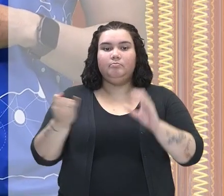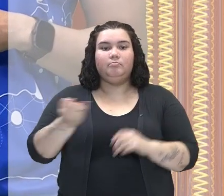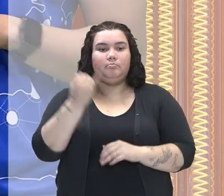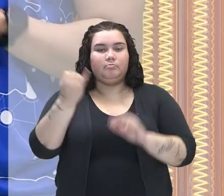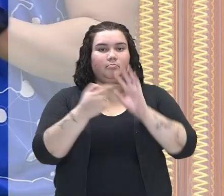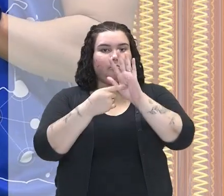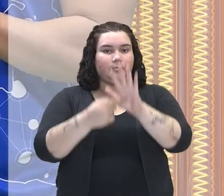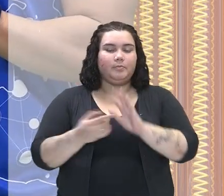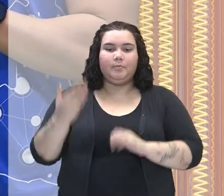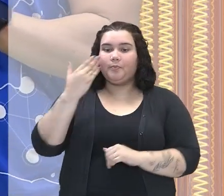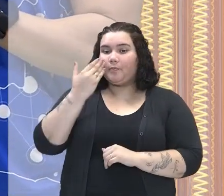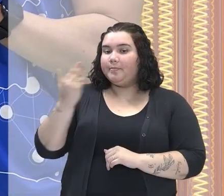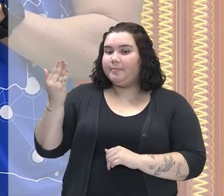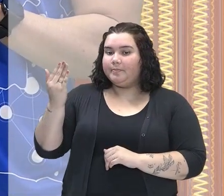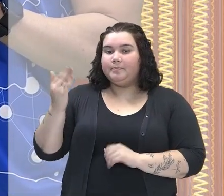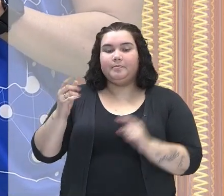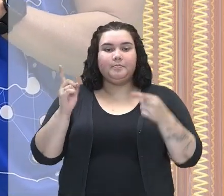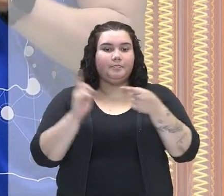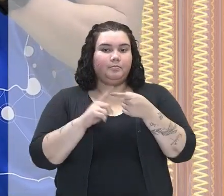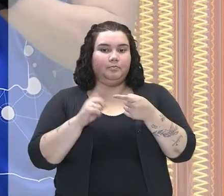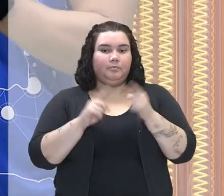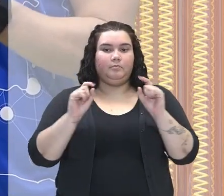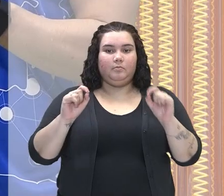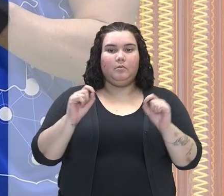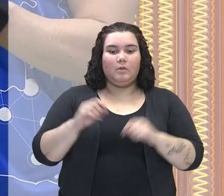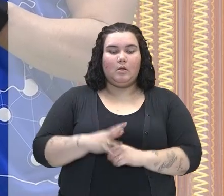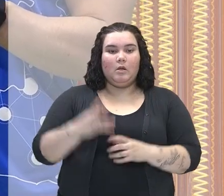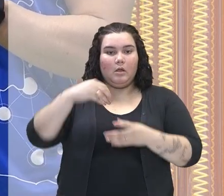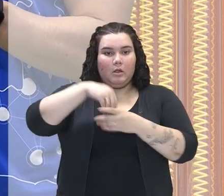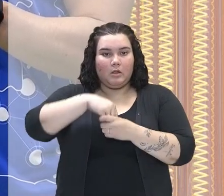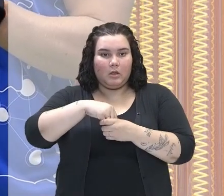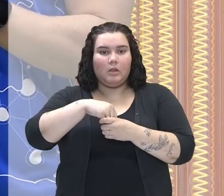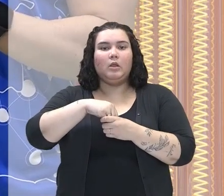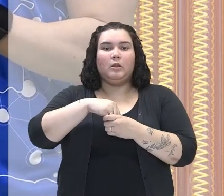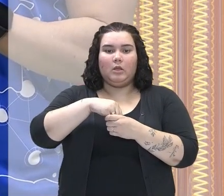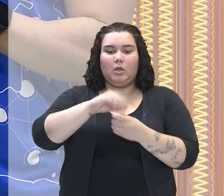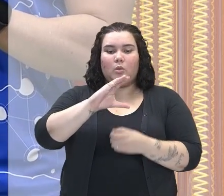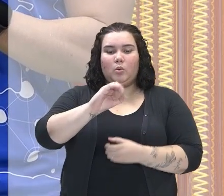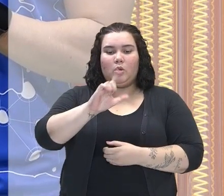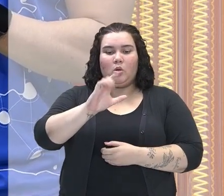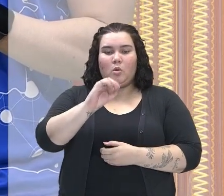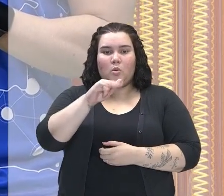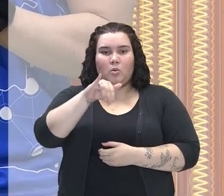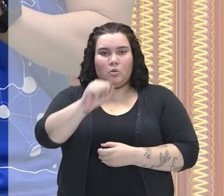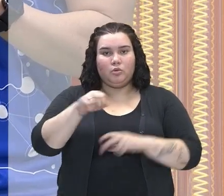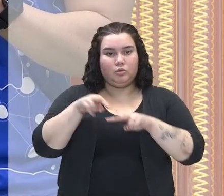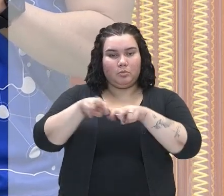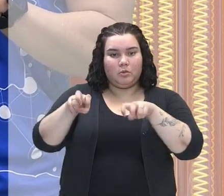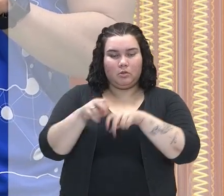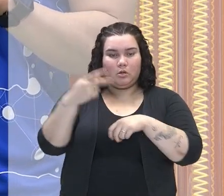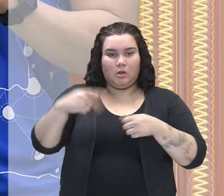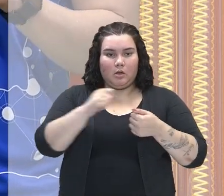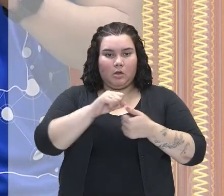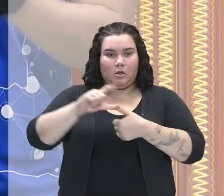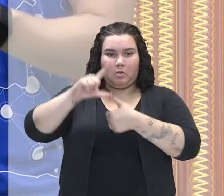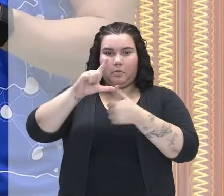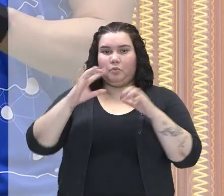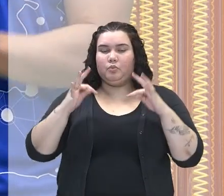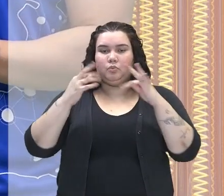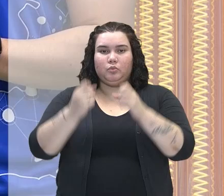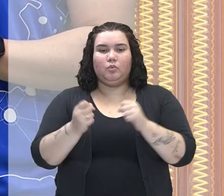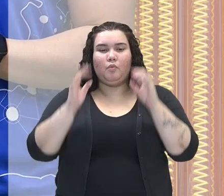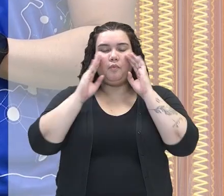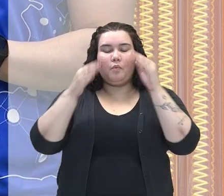ressaltar para vocês. Primeira, é que dentro da colônia de exploração aqui na América Latina, tudo era pensado ali para